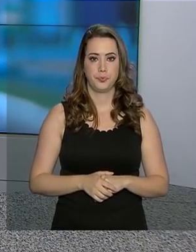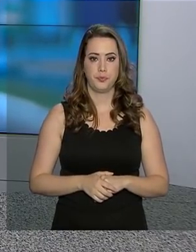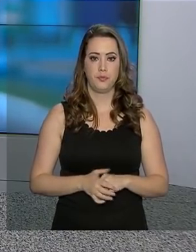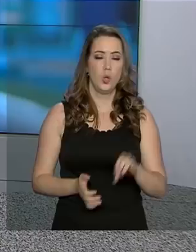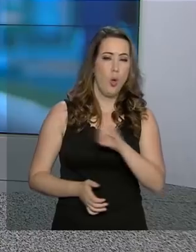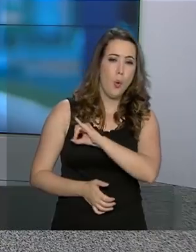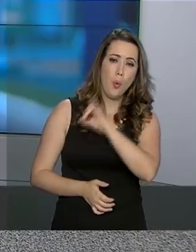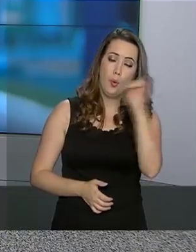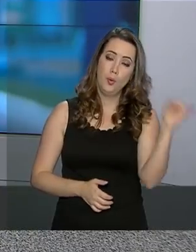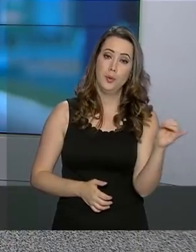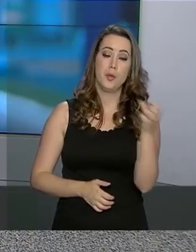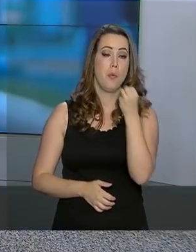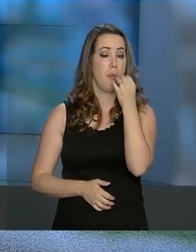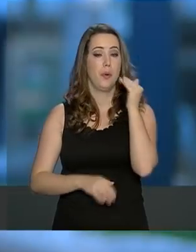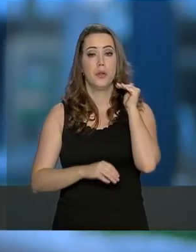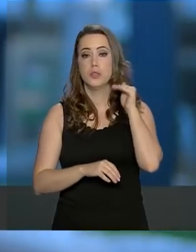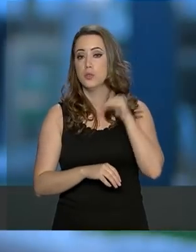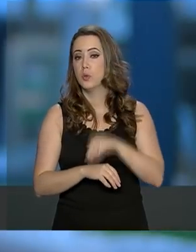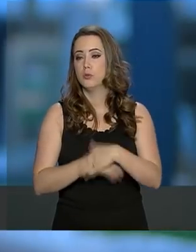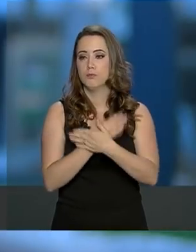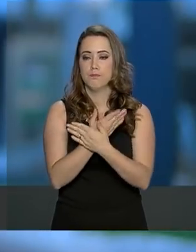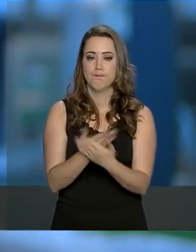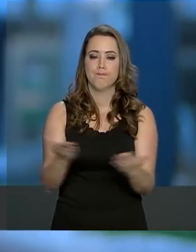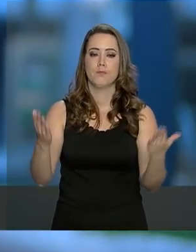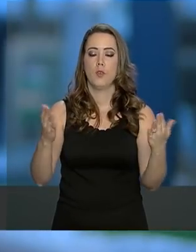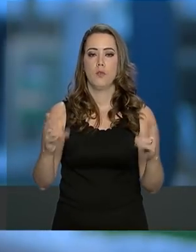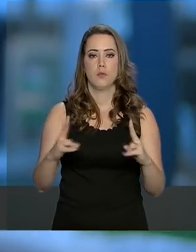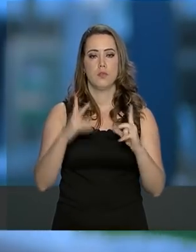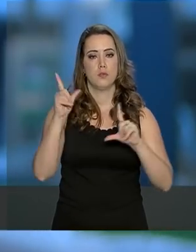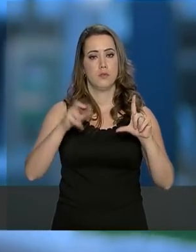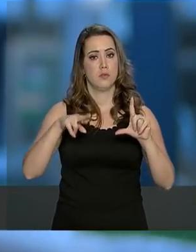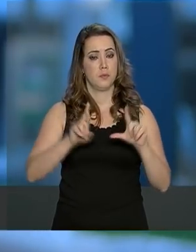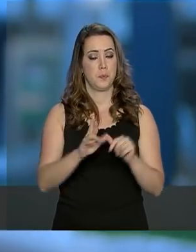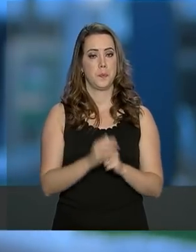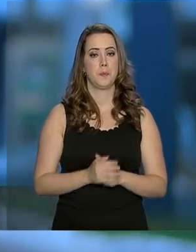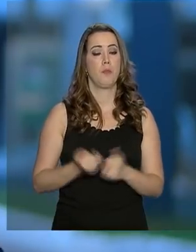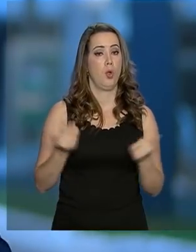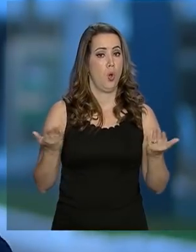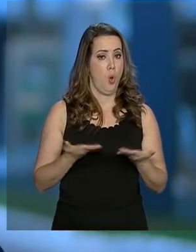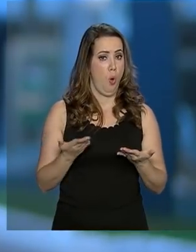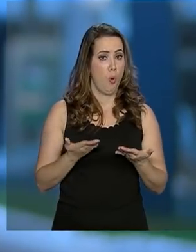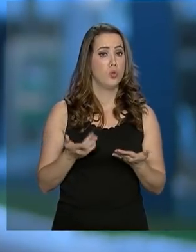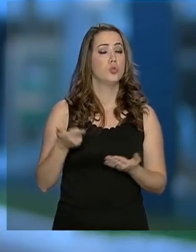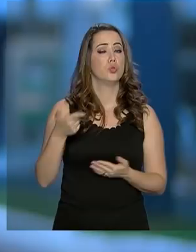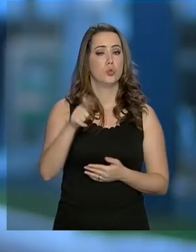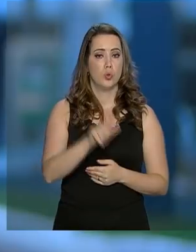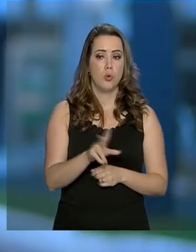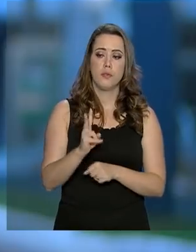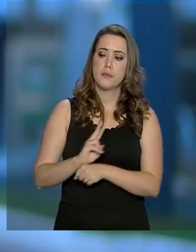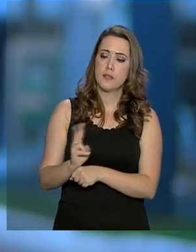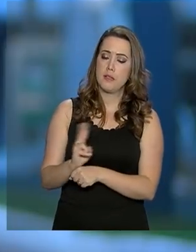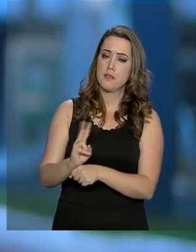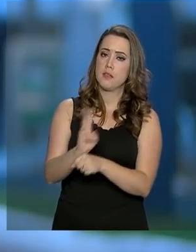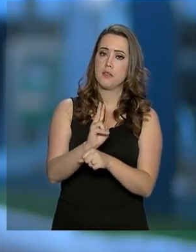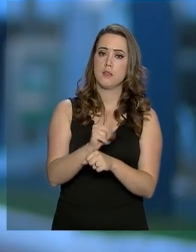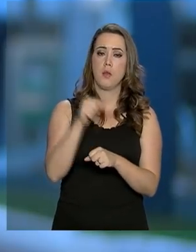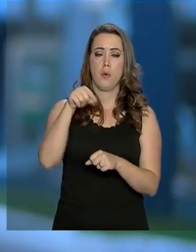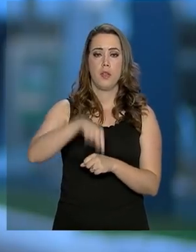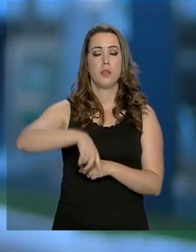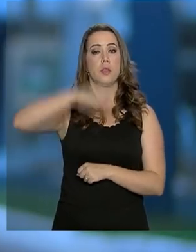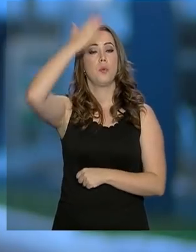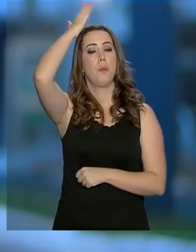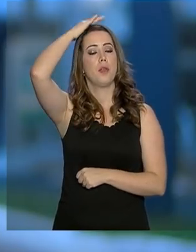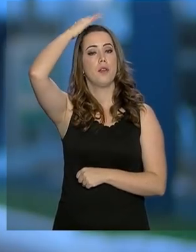Oi, boa noite Alessandra, boa noite a todos que nos acompanham na TV NBR. Olha, hoje mais um dia de fiscalização aqui no interior do